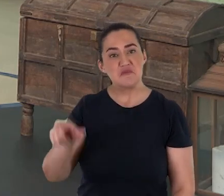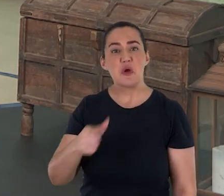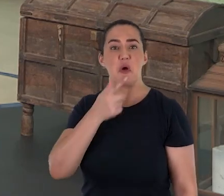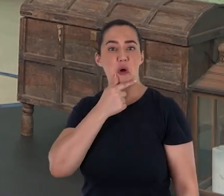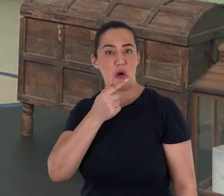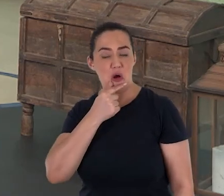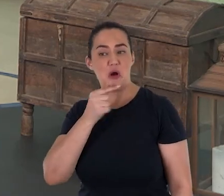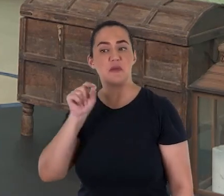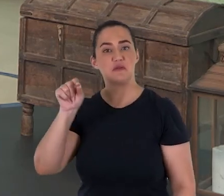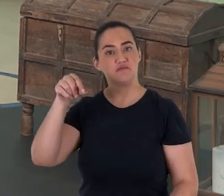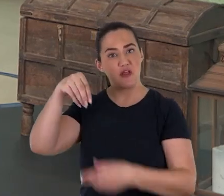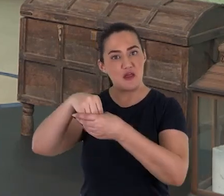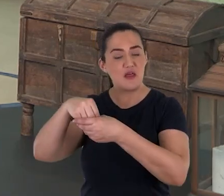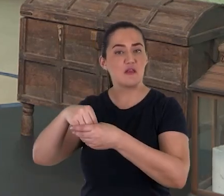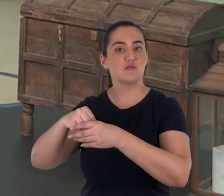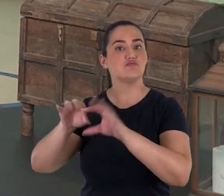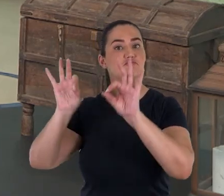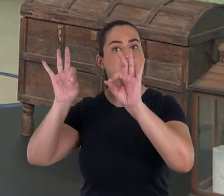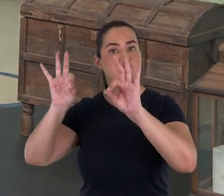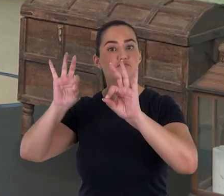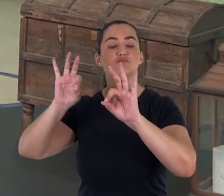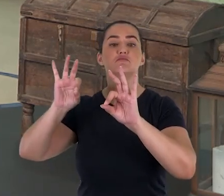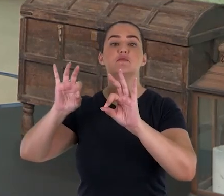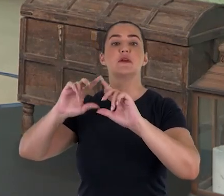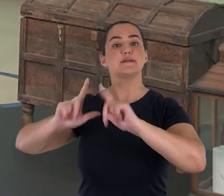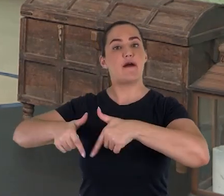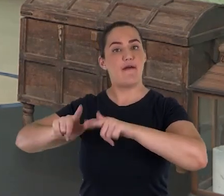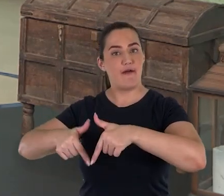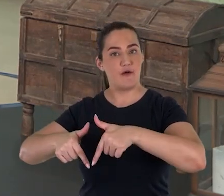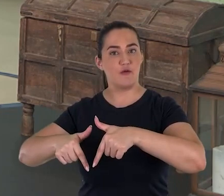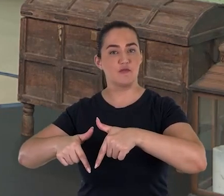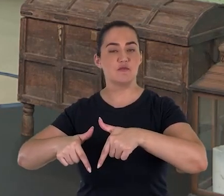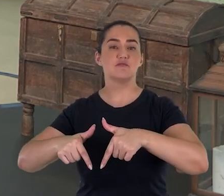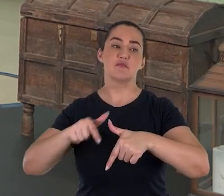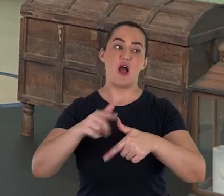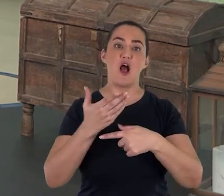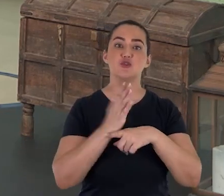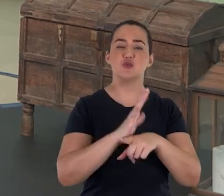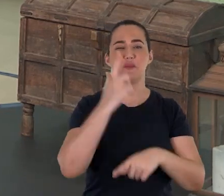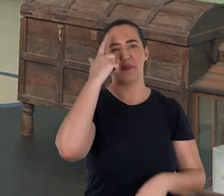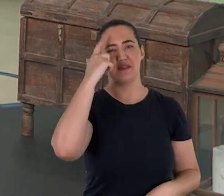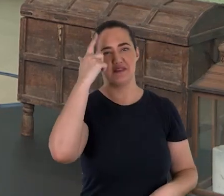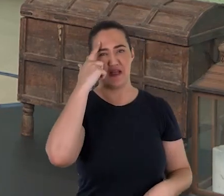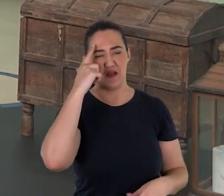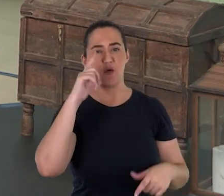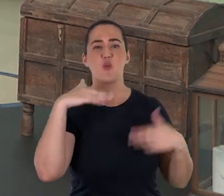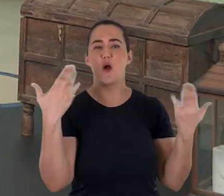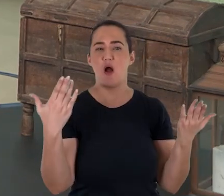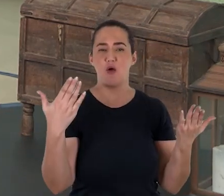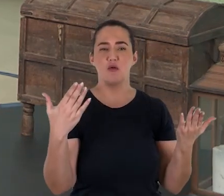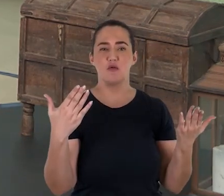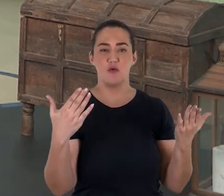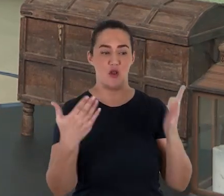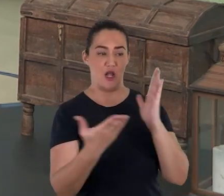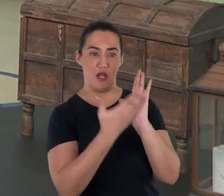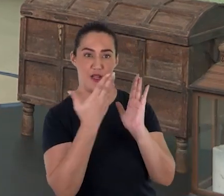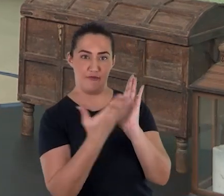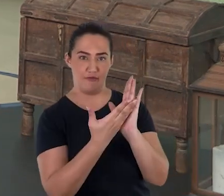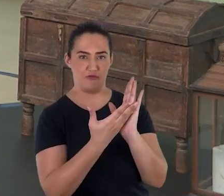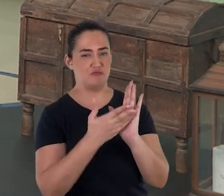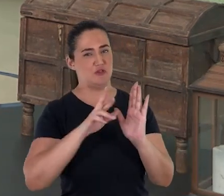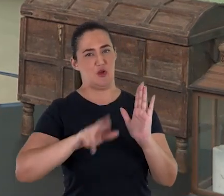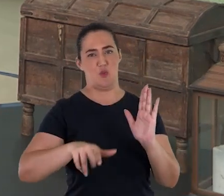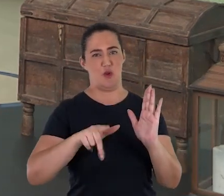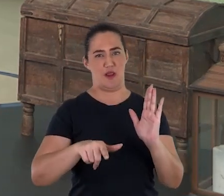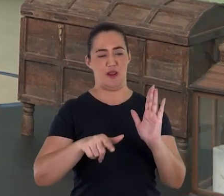do Eclesiástico, acabam dando luz ou força àquela crença de que o livro de Daniel não